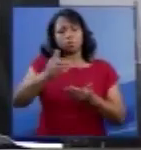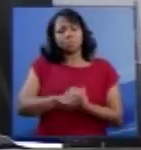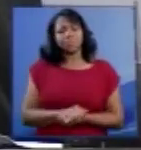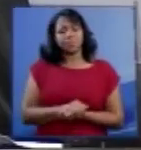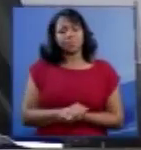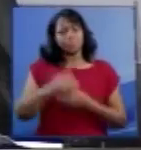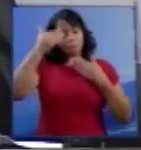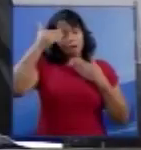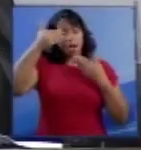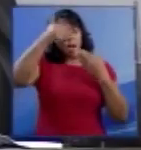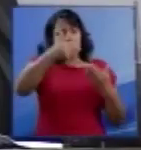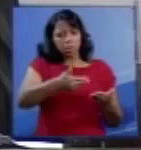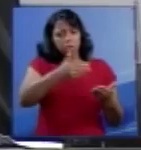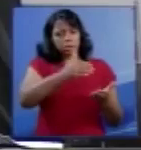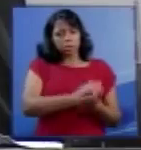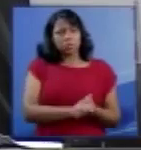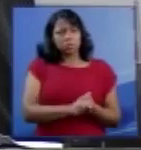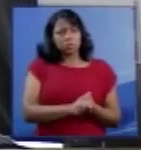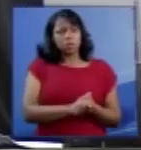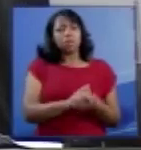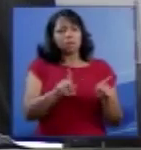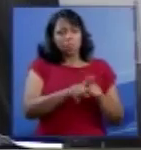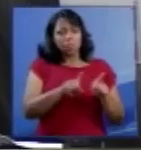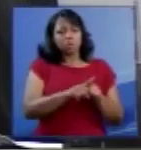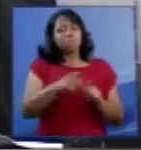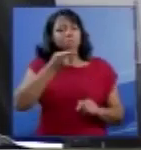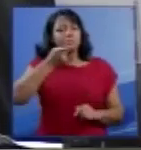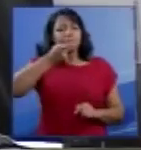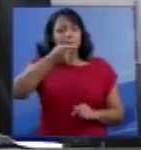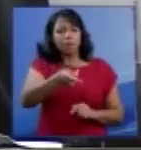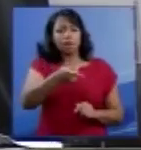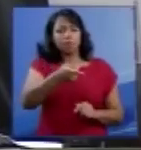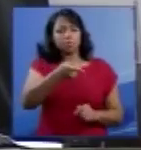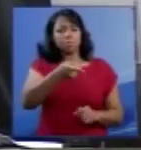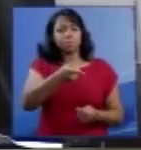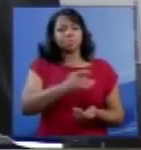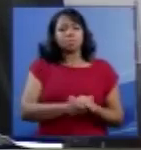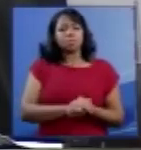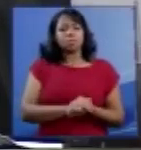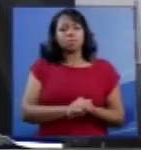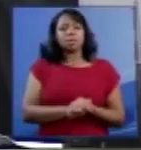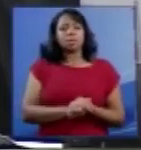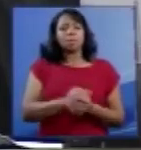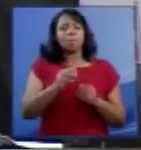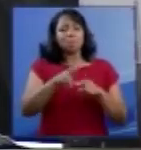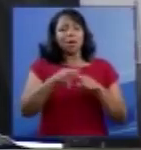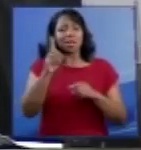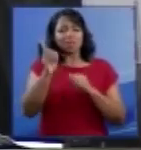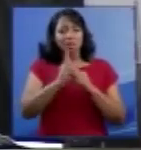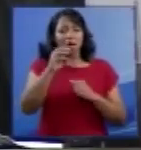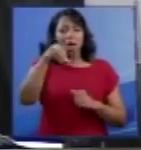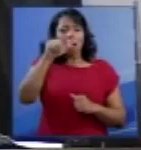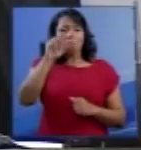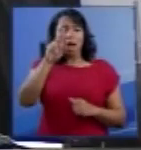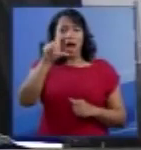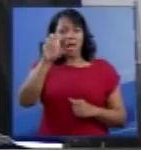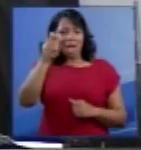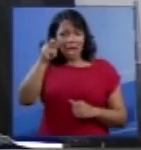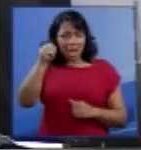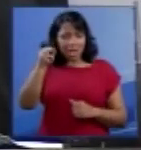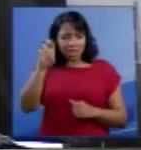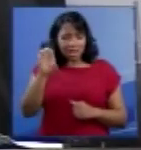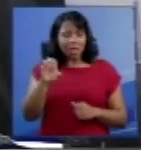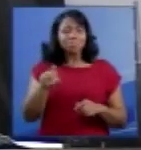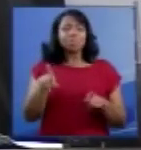Agradeço as exposições feitas pelas doutoras Marlene Ross Severino